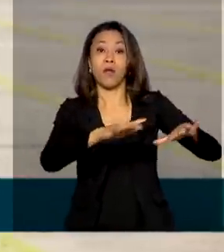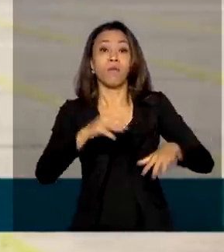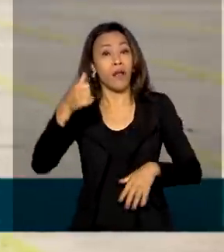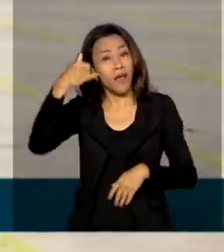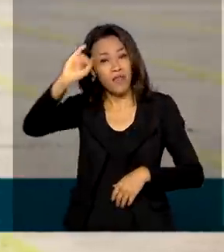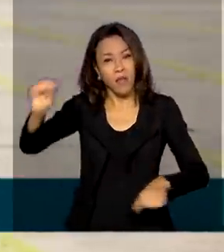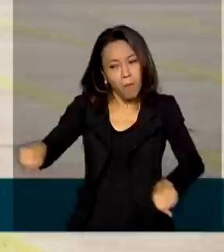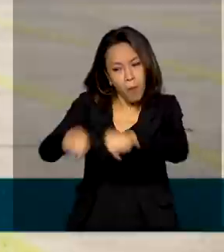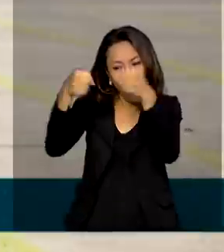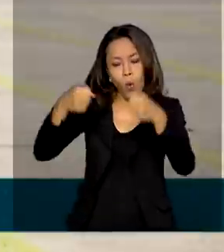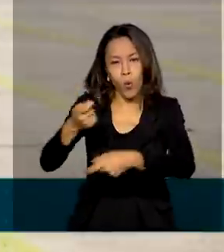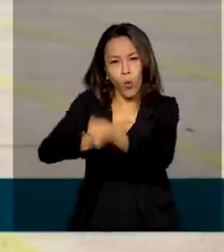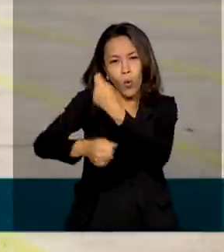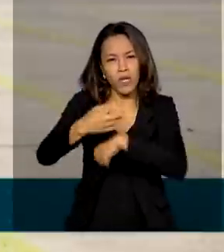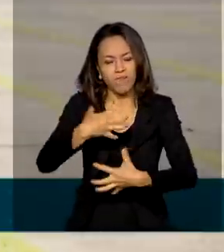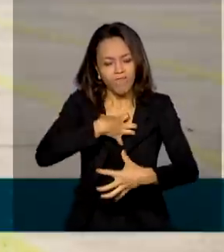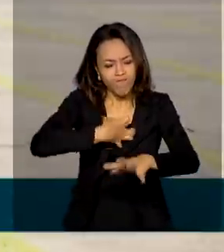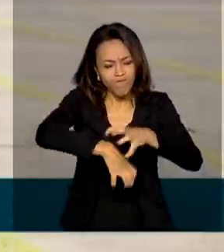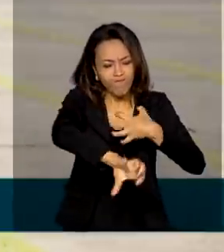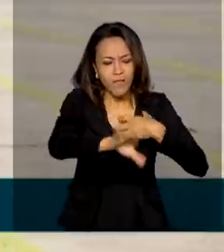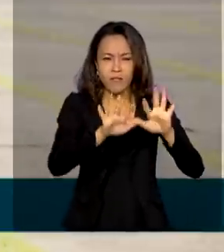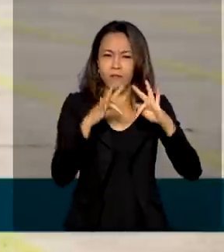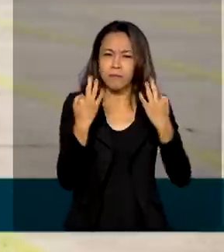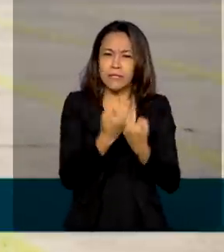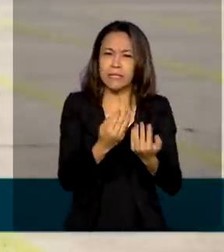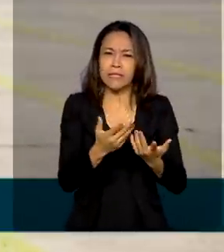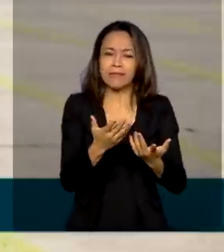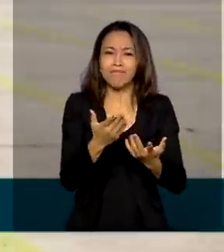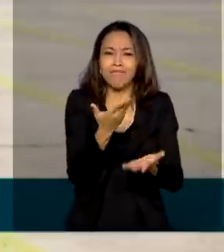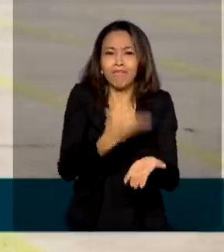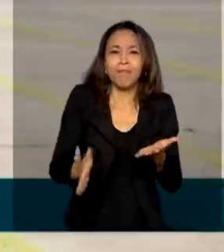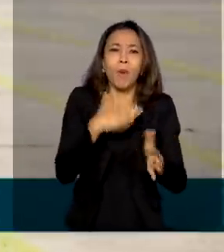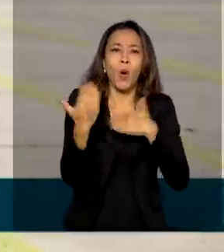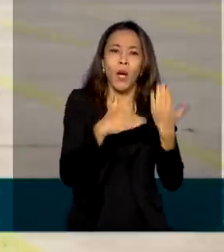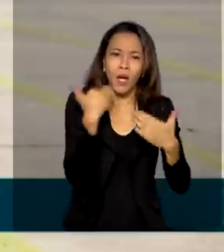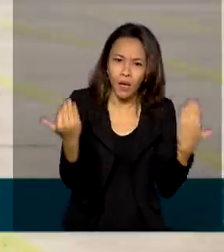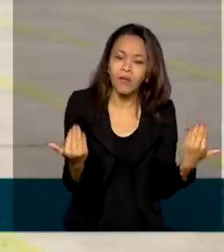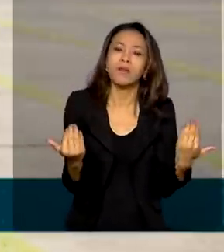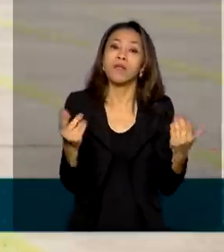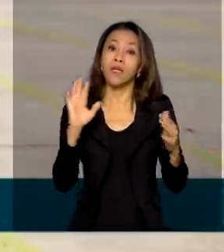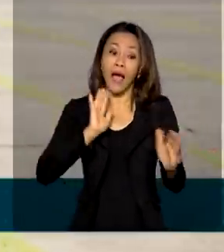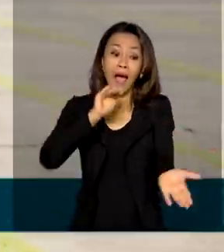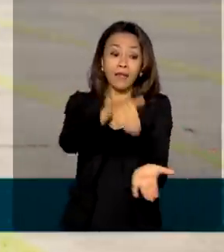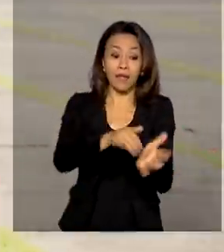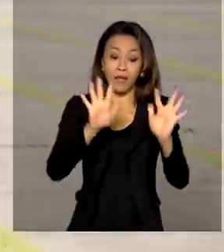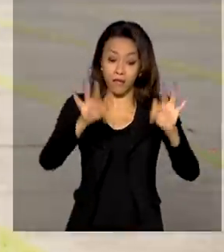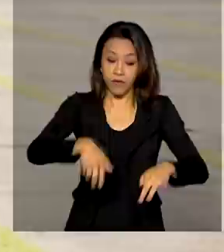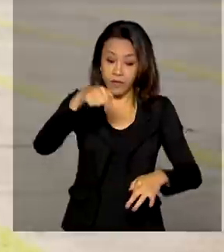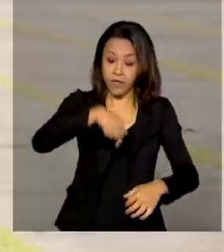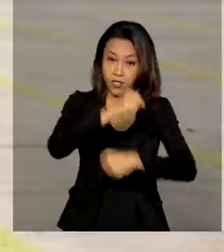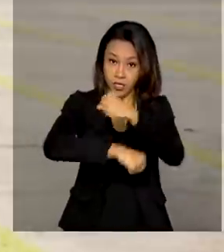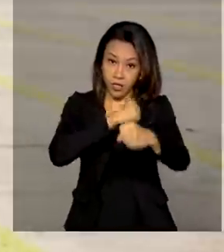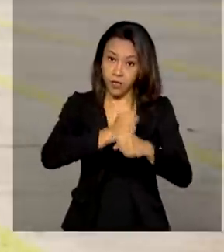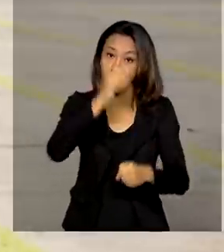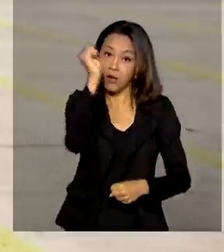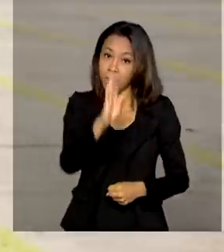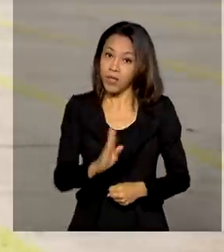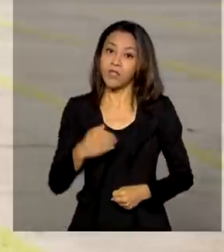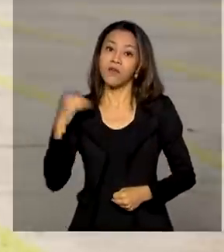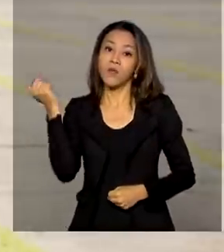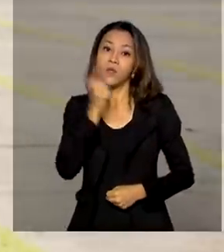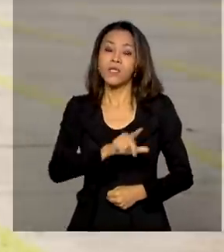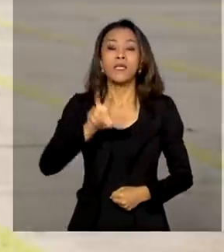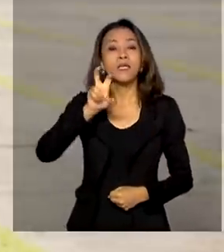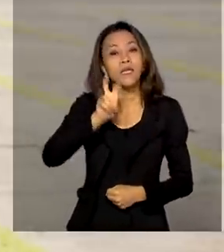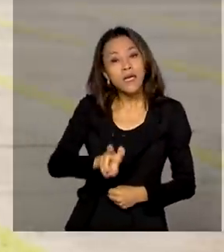solidarizou com as famílias pelas perdas e afirmou ainda que até o final do ano o Brasil terá alcançado 500